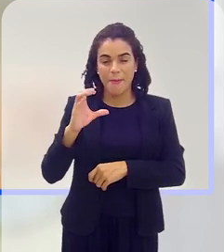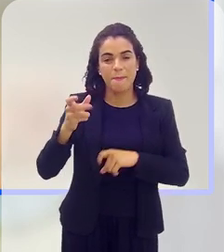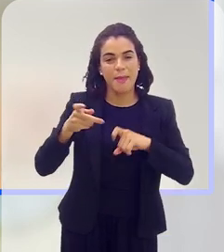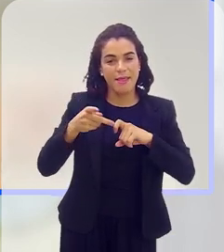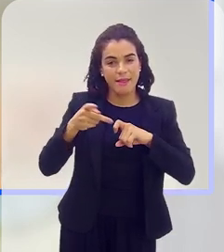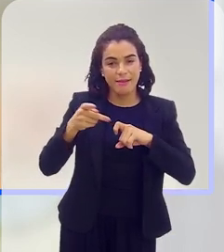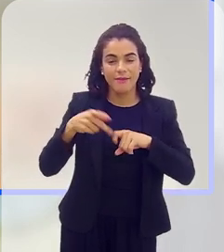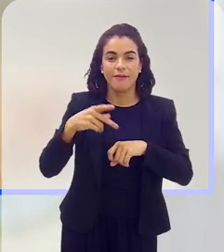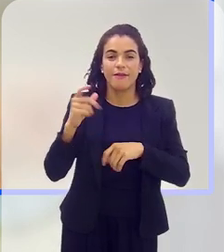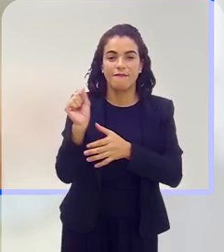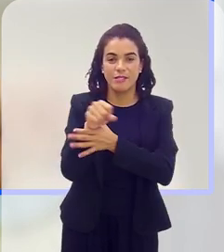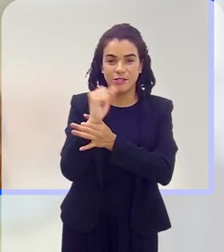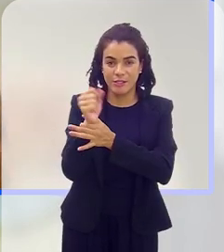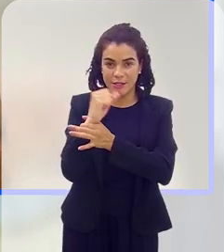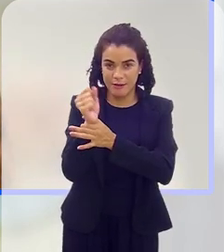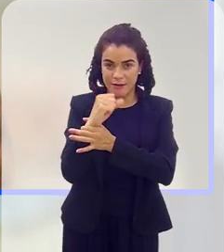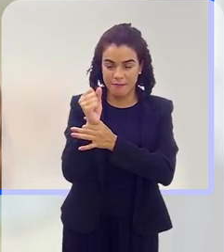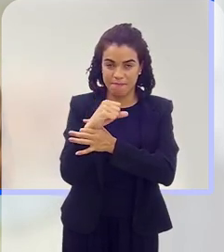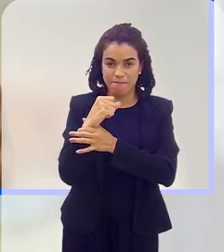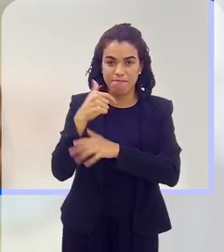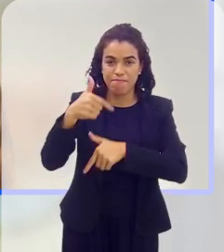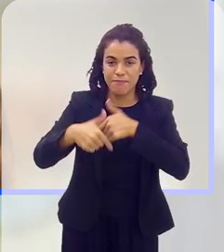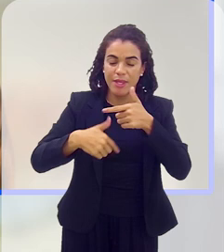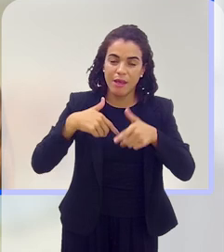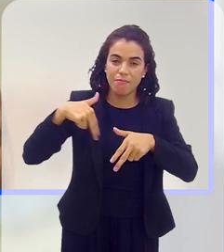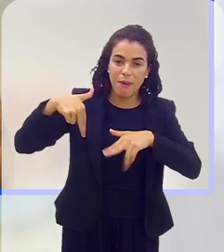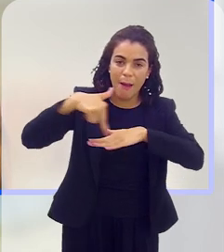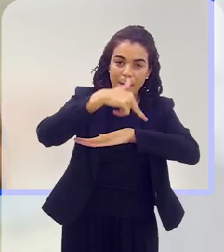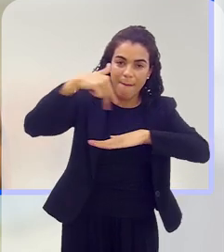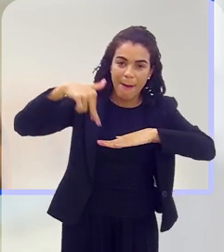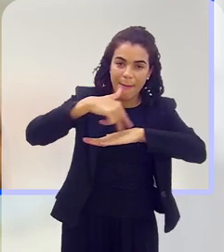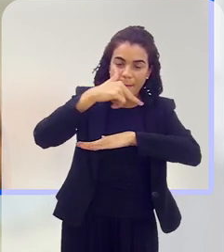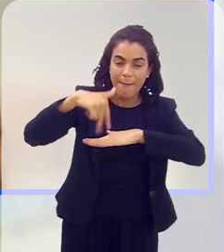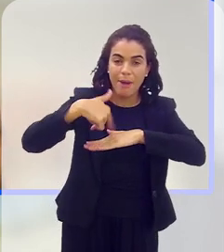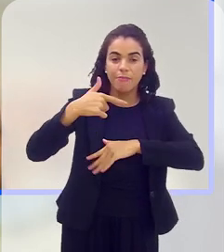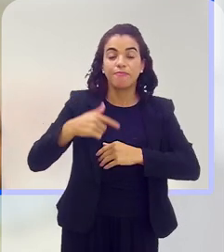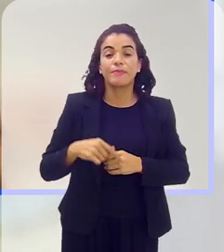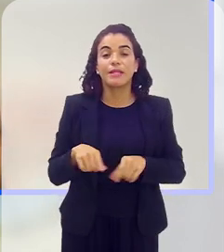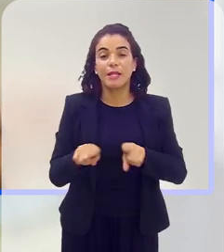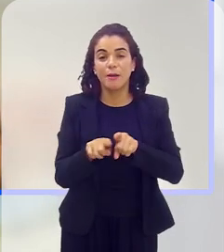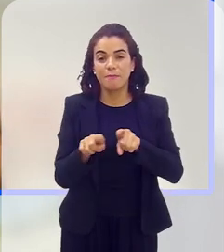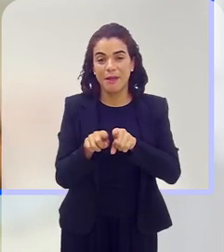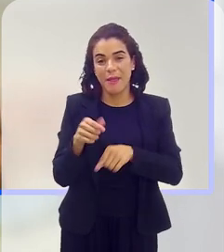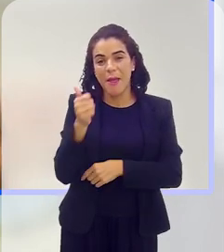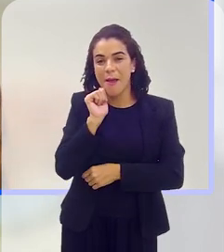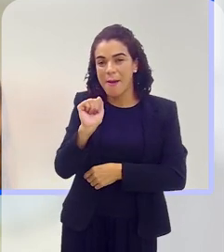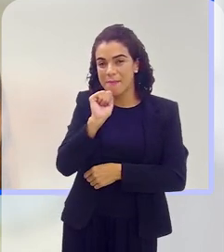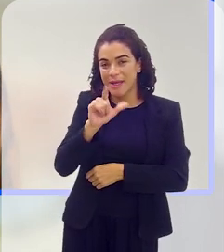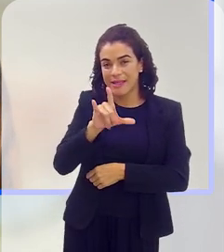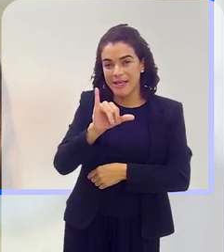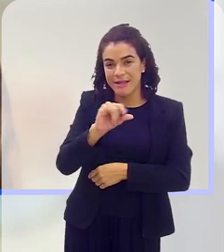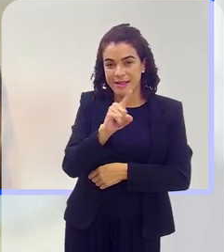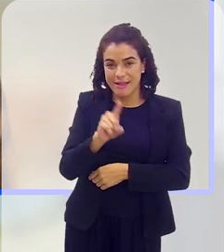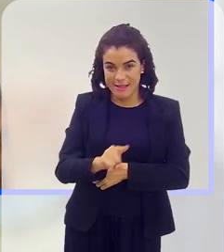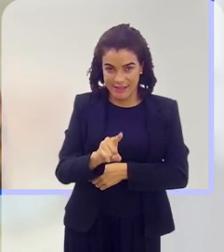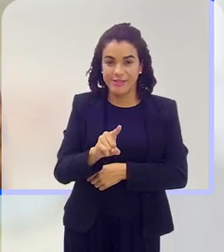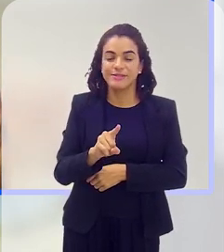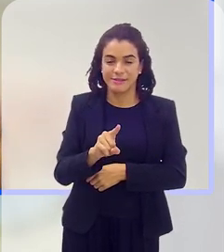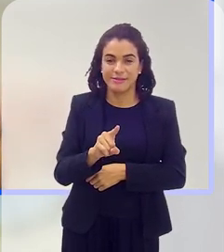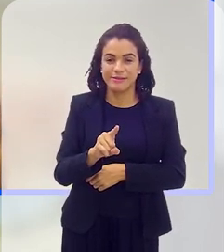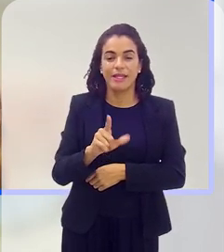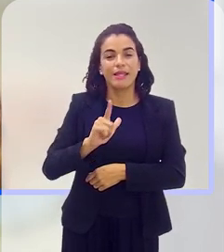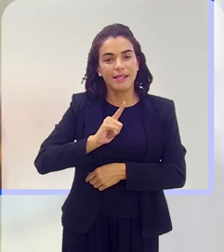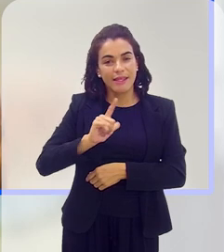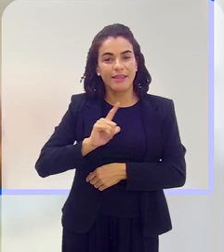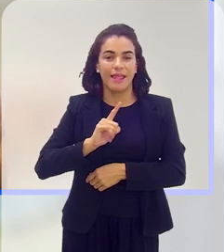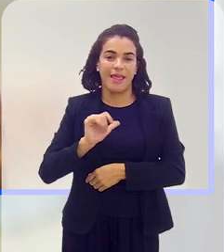e especialista em fisioterapia neurofuncional. E também comigo a farmacêutica Clarissa Faleiro, que é mãe da pequena Liz Faleiro, de 5 anos,